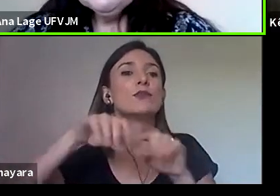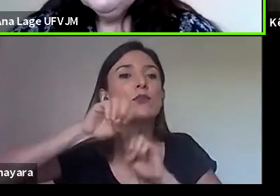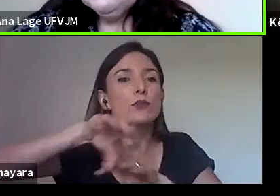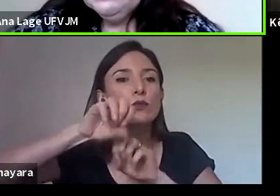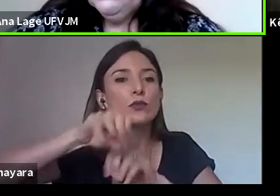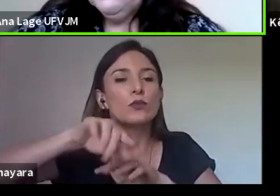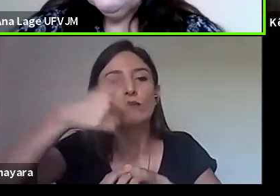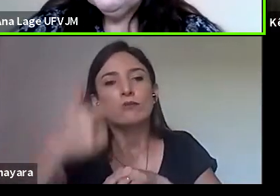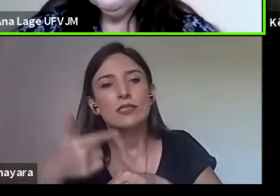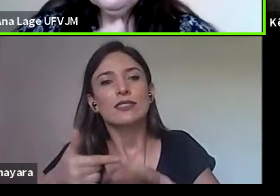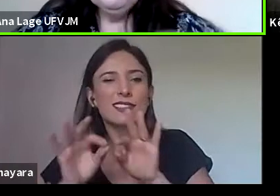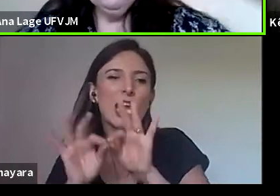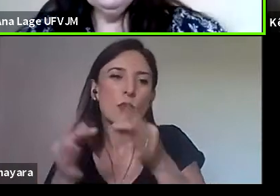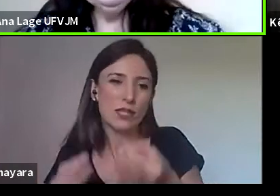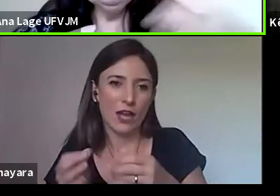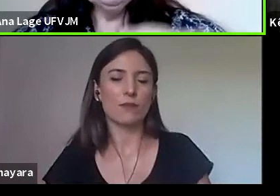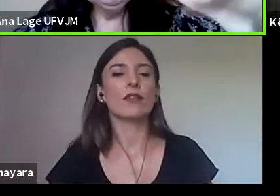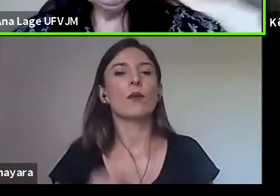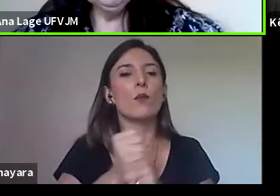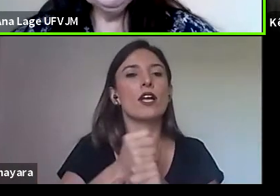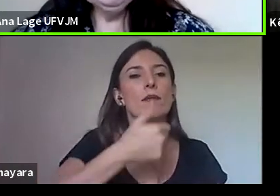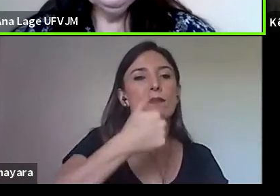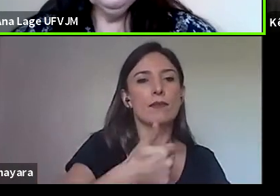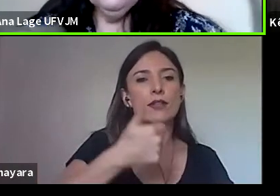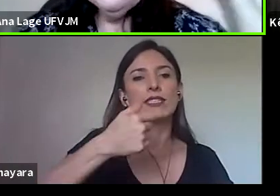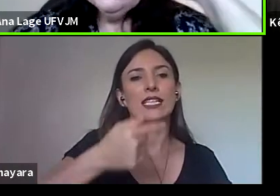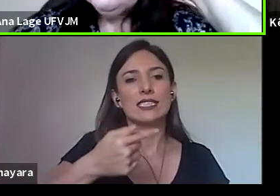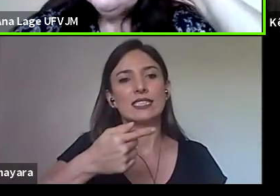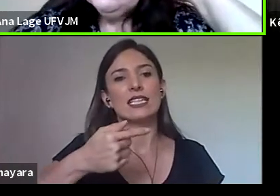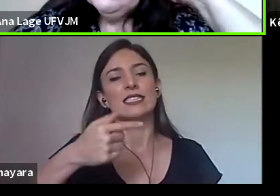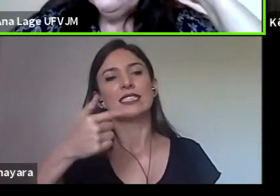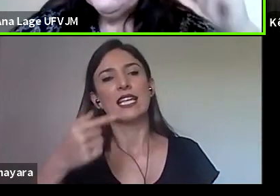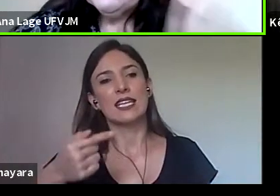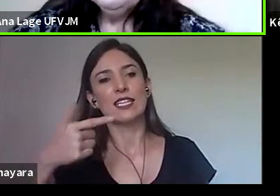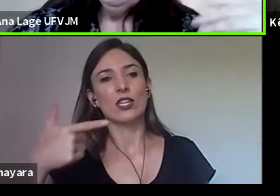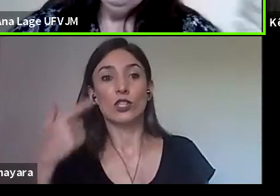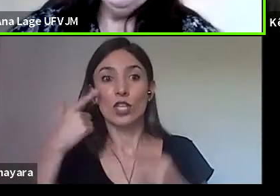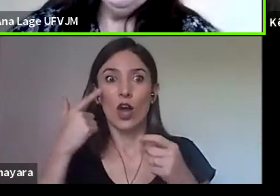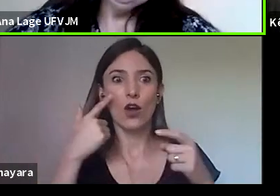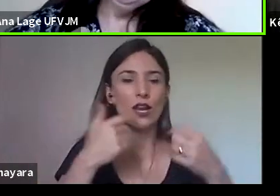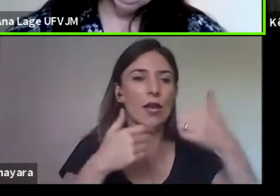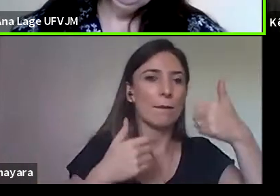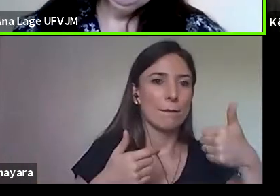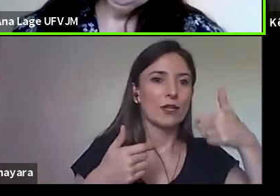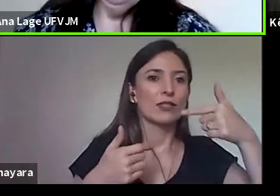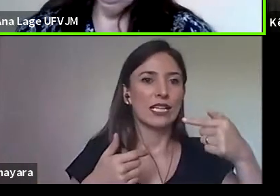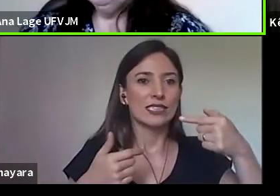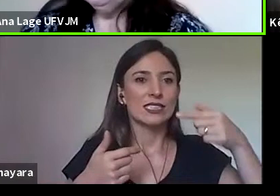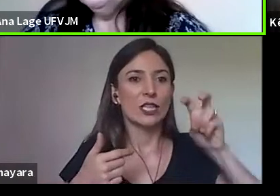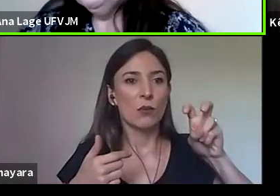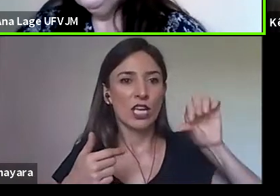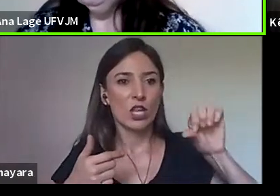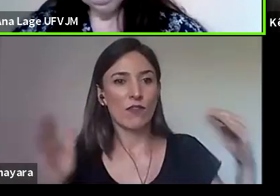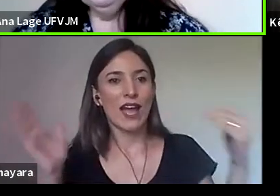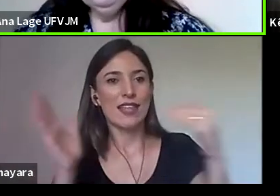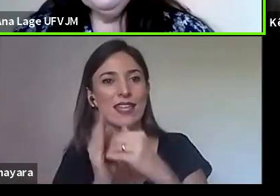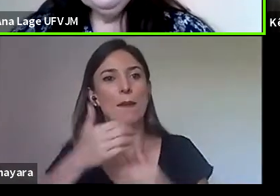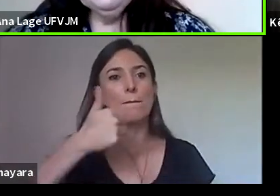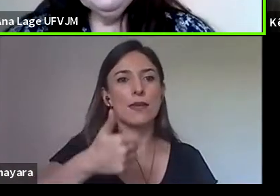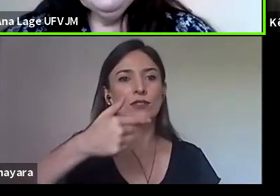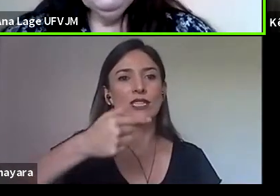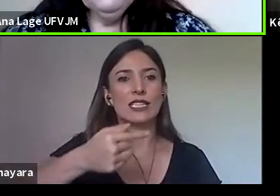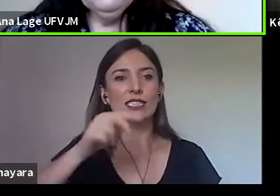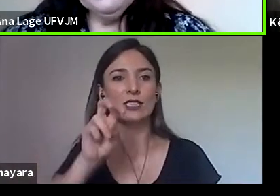Em 1772, então, demora, né? De 59 até 72, começam a surgir, então, o